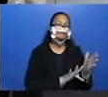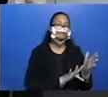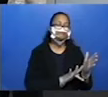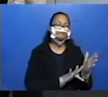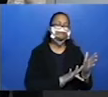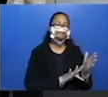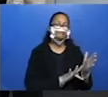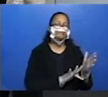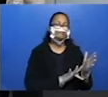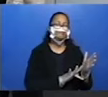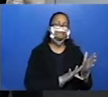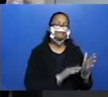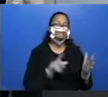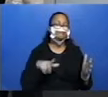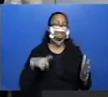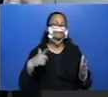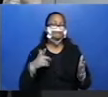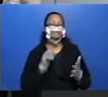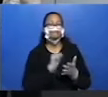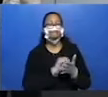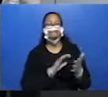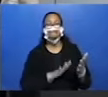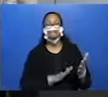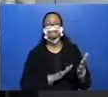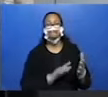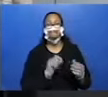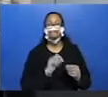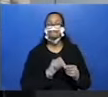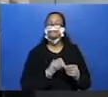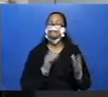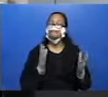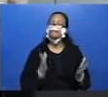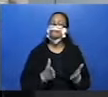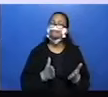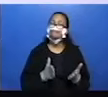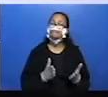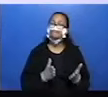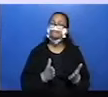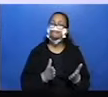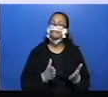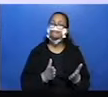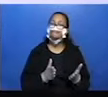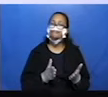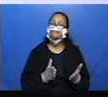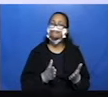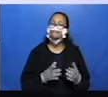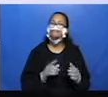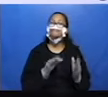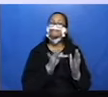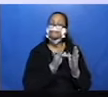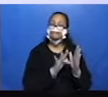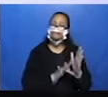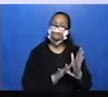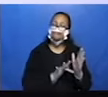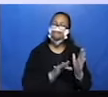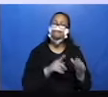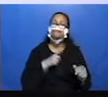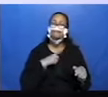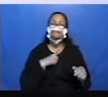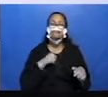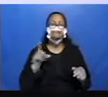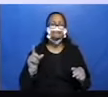mais às outras atividades que nós fizemos hoje. Então, vai falar um pouquinho sobre o texto, mas nós vamos falar principalmente